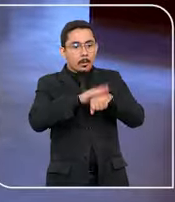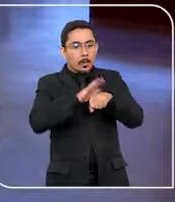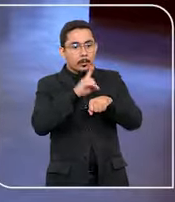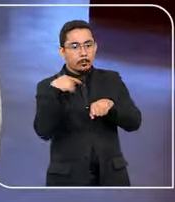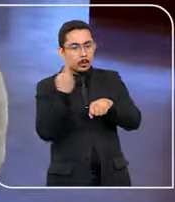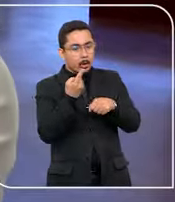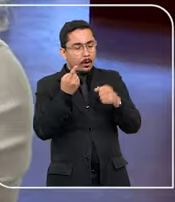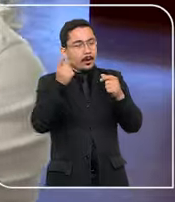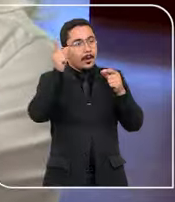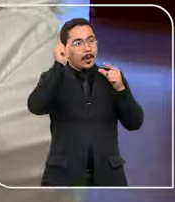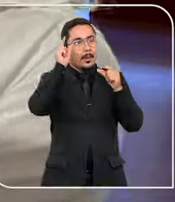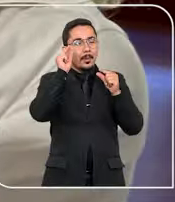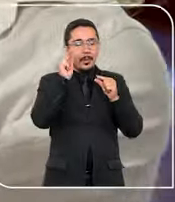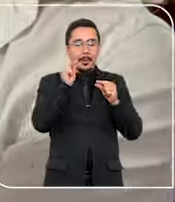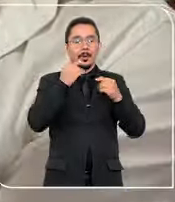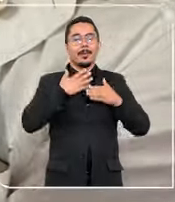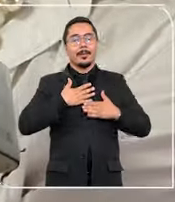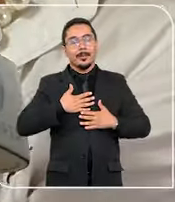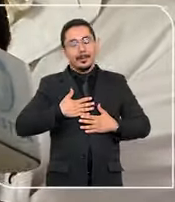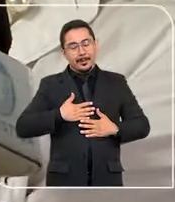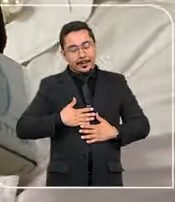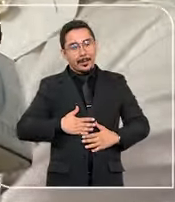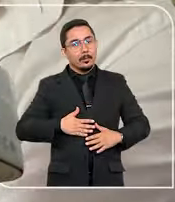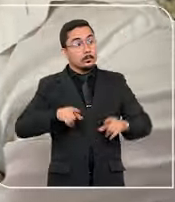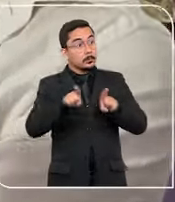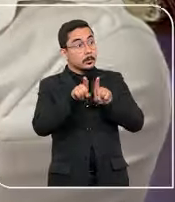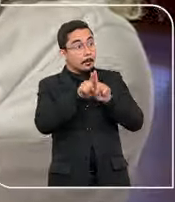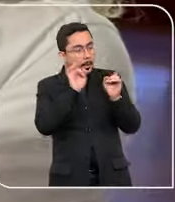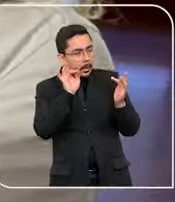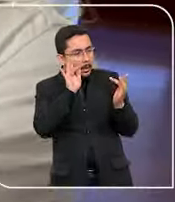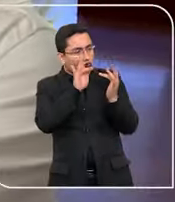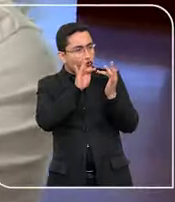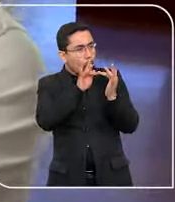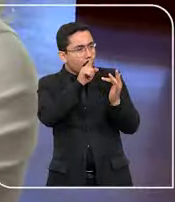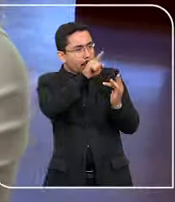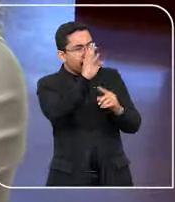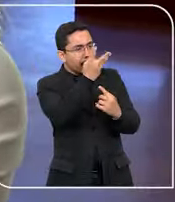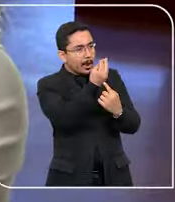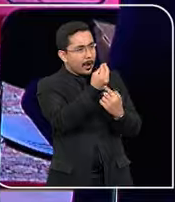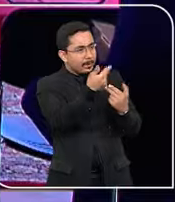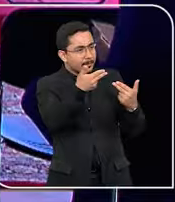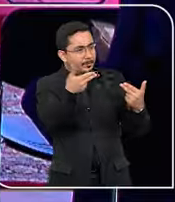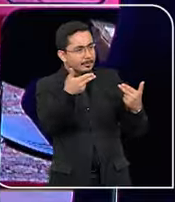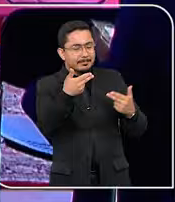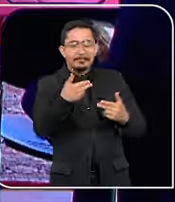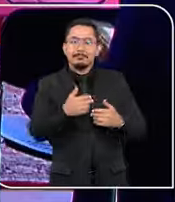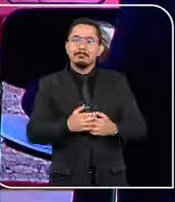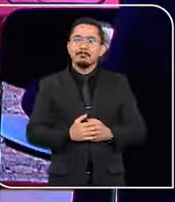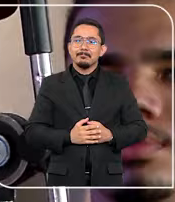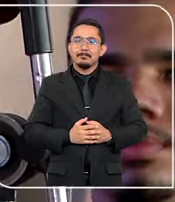momento que você tem de descanso, de conexão com arte, de relaxamento.